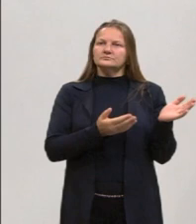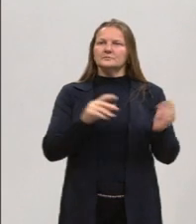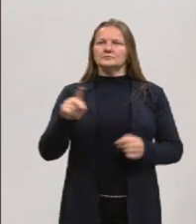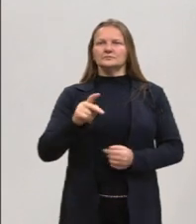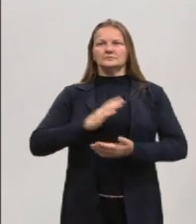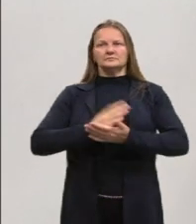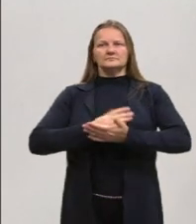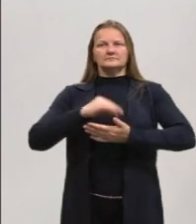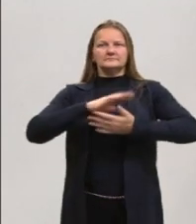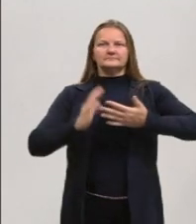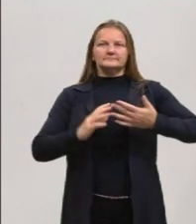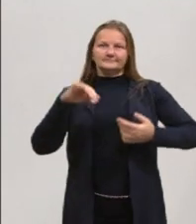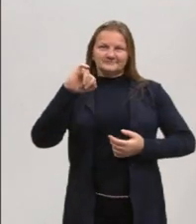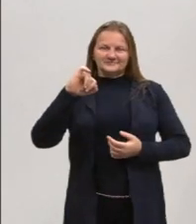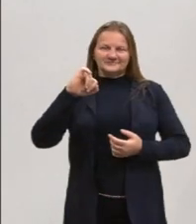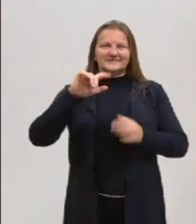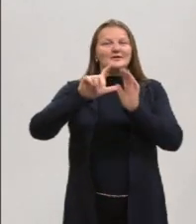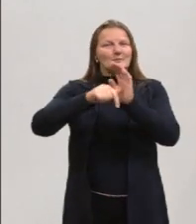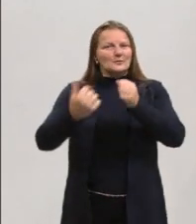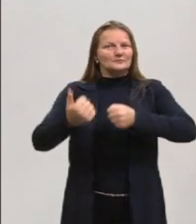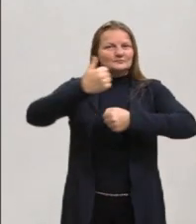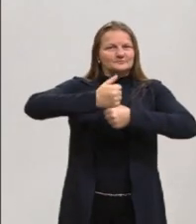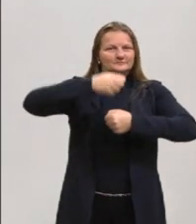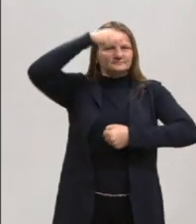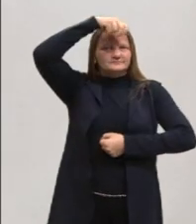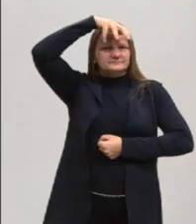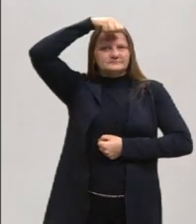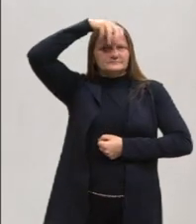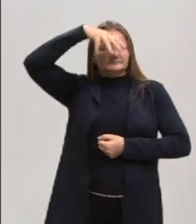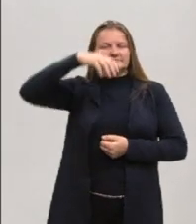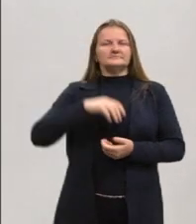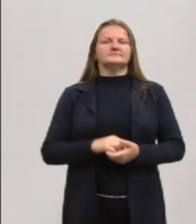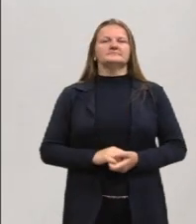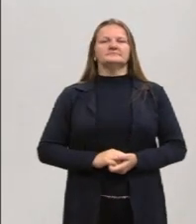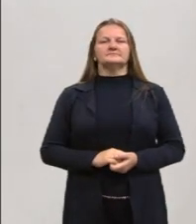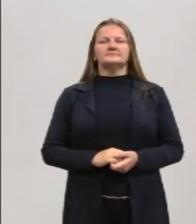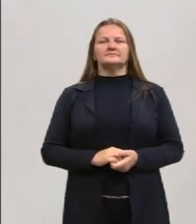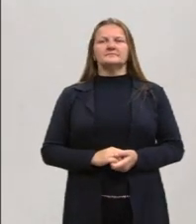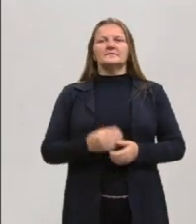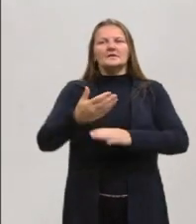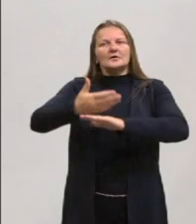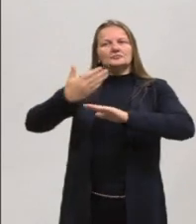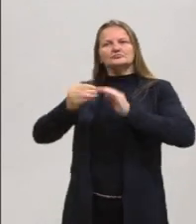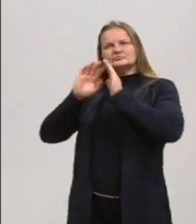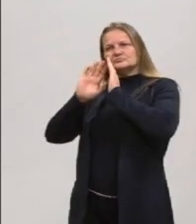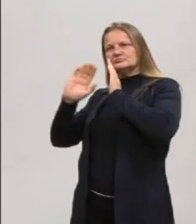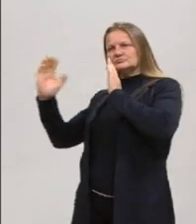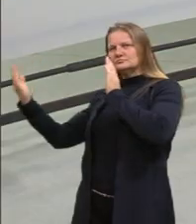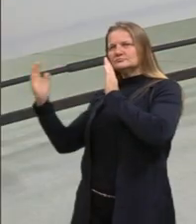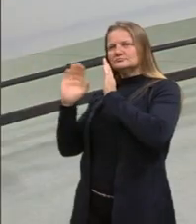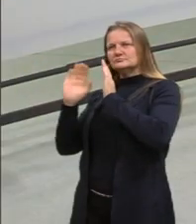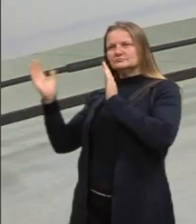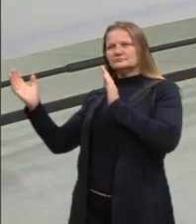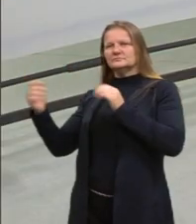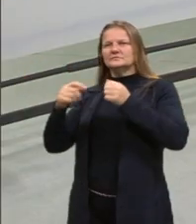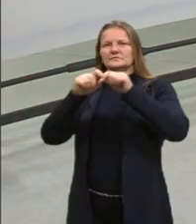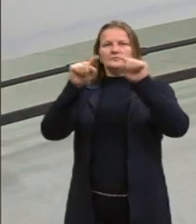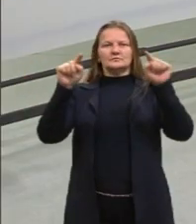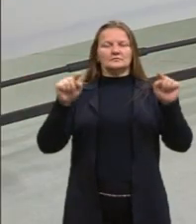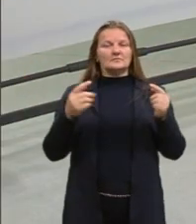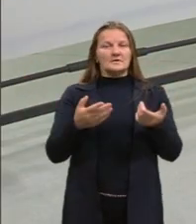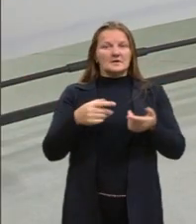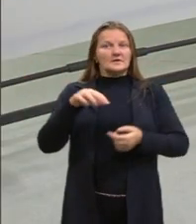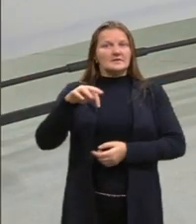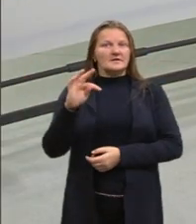professora intérprete Lucimeia e depois a professora intérprete Suzana. E atrás de mim o quadro branco do estúdio da TVE.